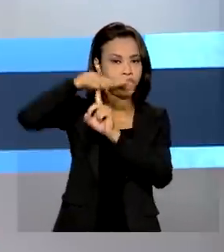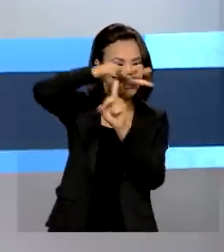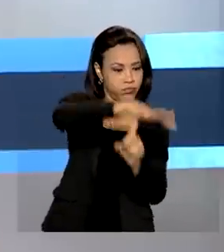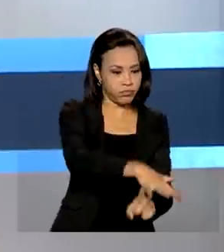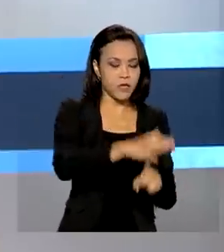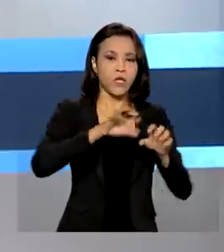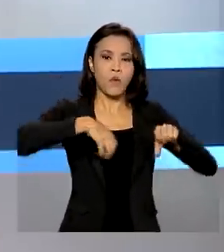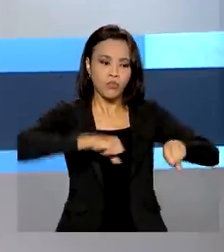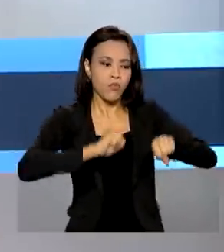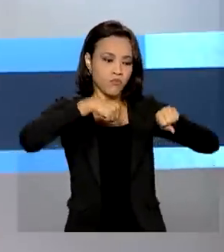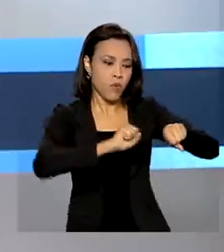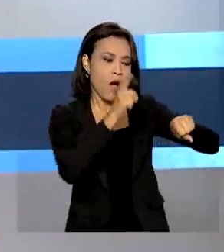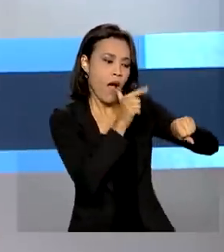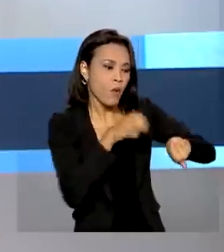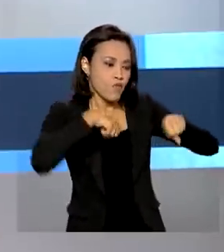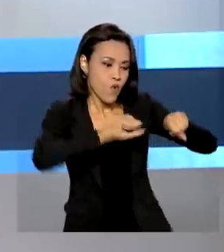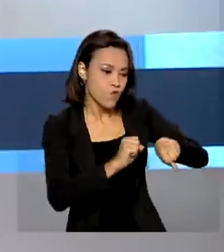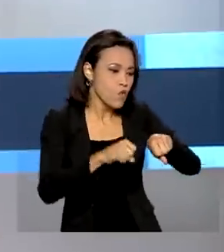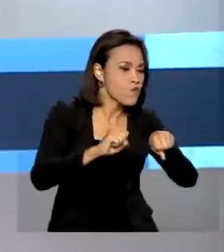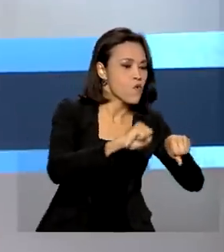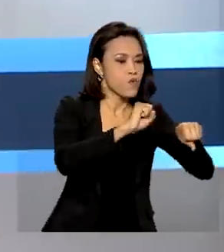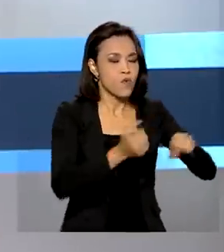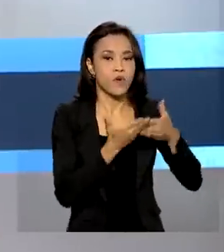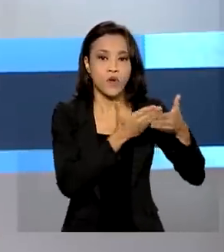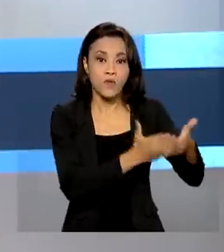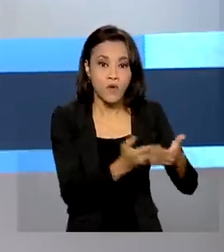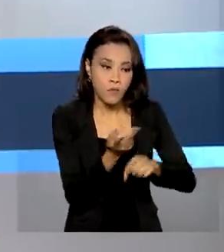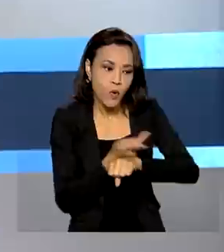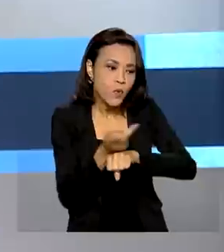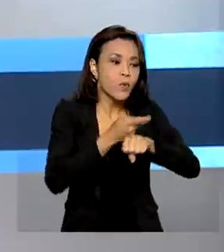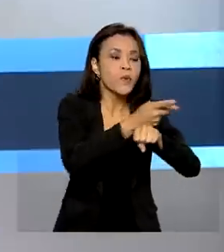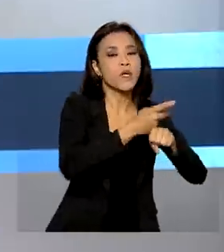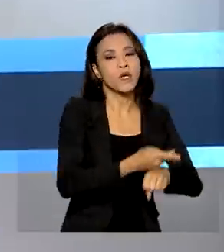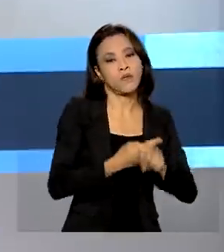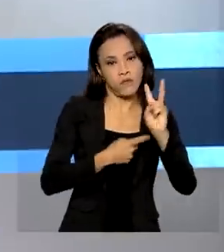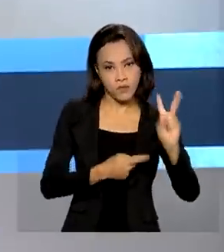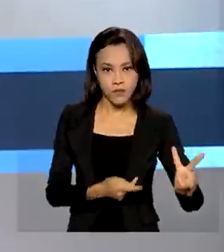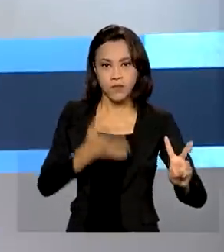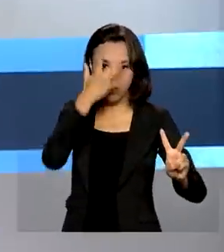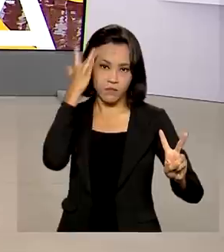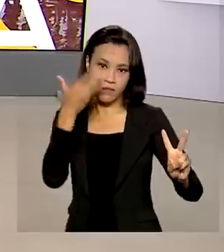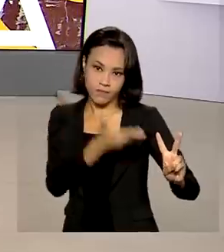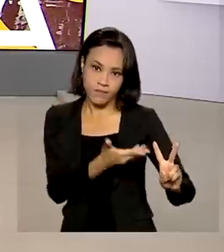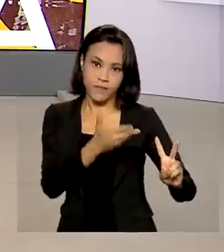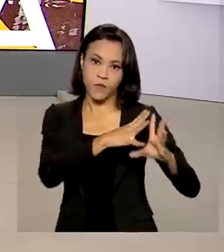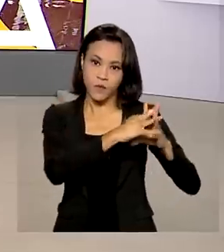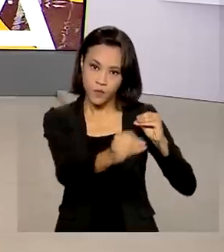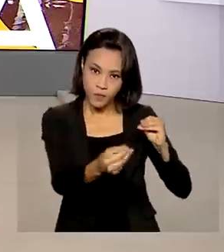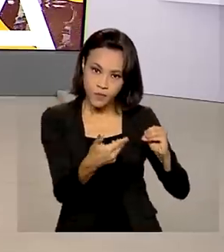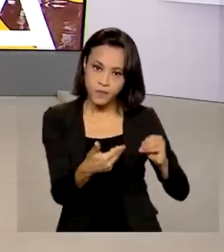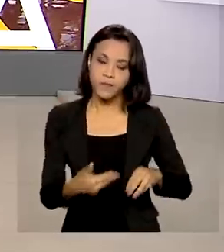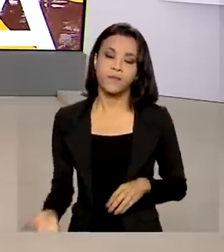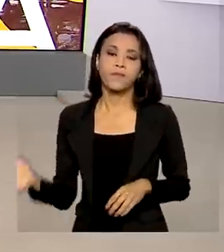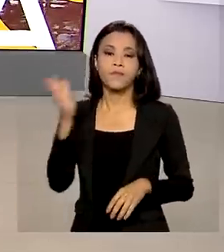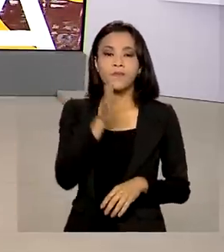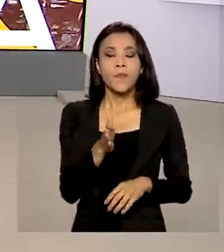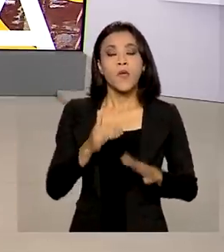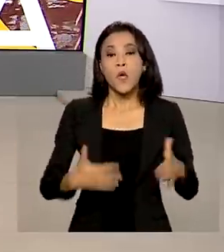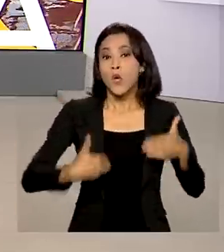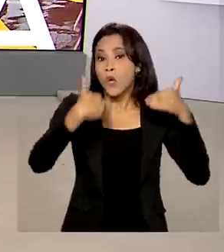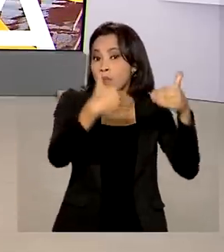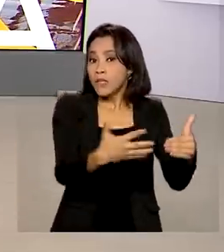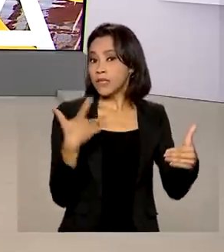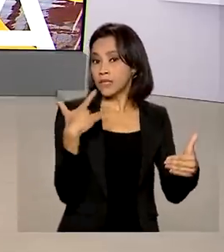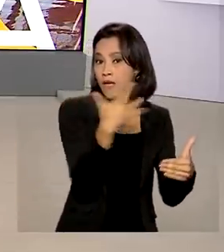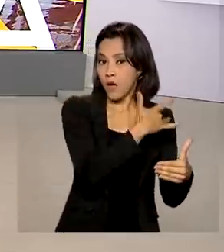moto aquática, estão à procura da embarcação de pequeno porte com os dois tripulantes. O Ministério da Saúde vai selecionar